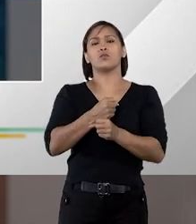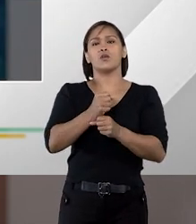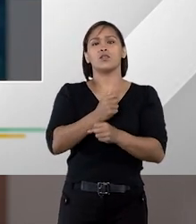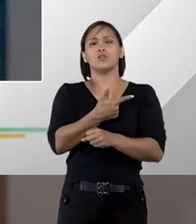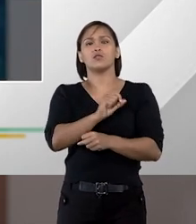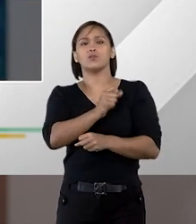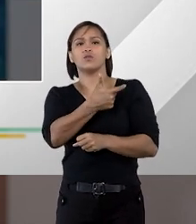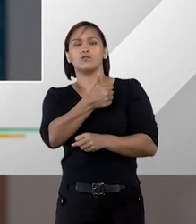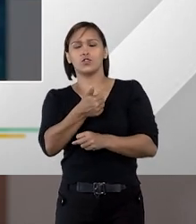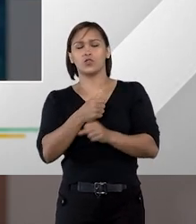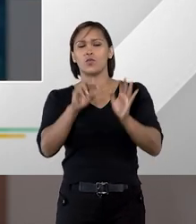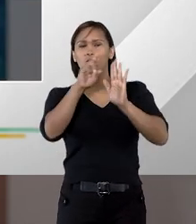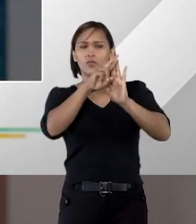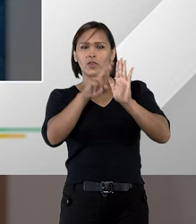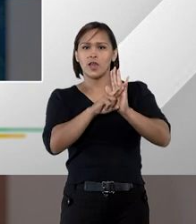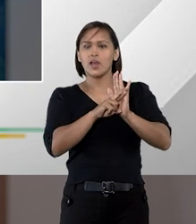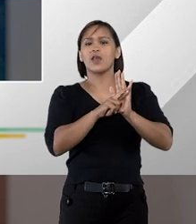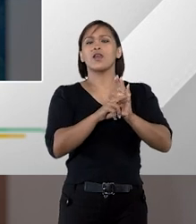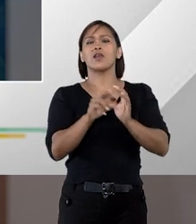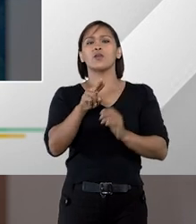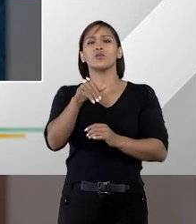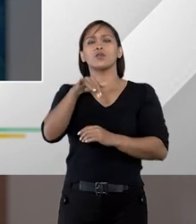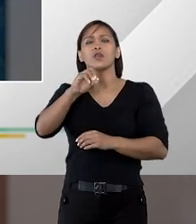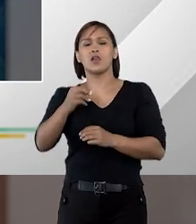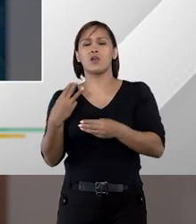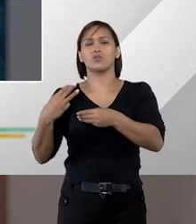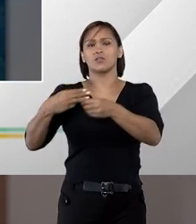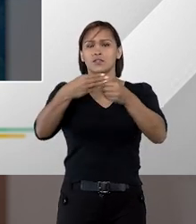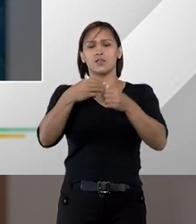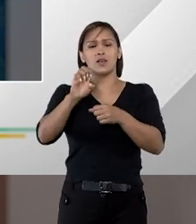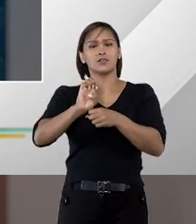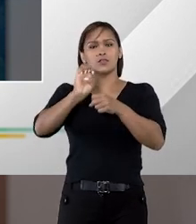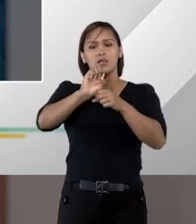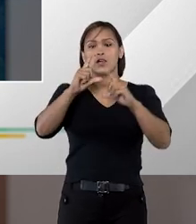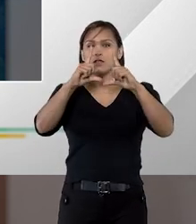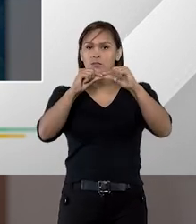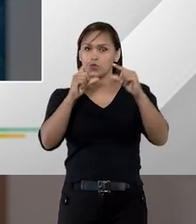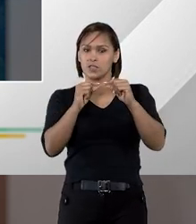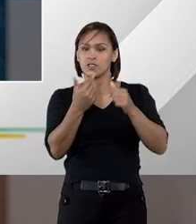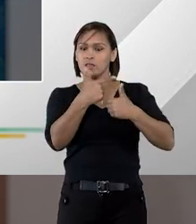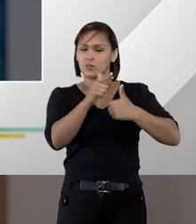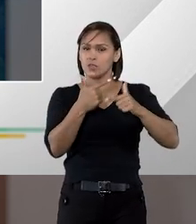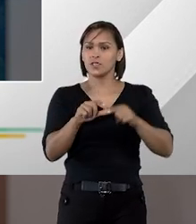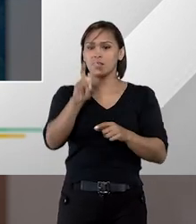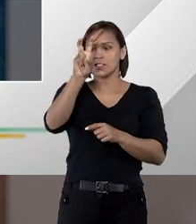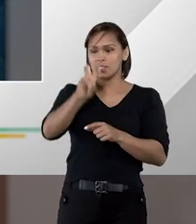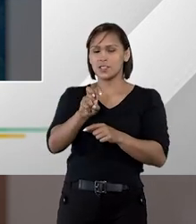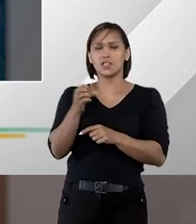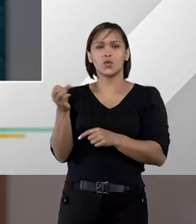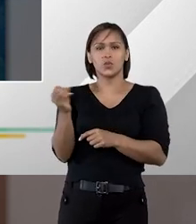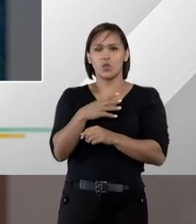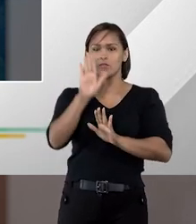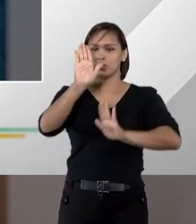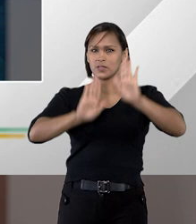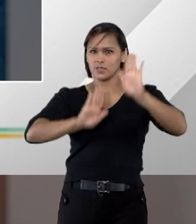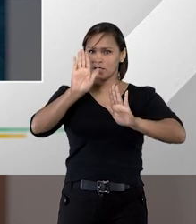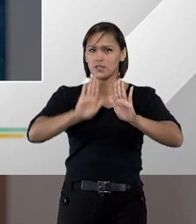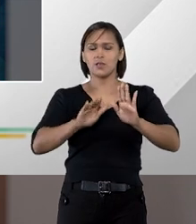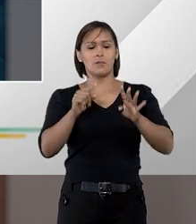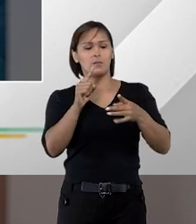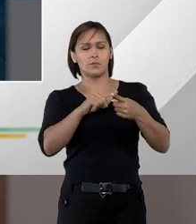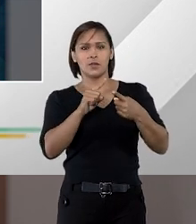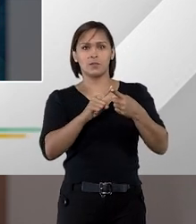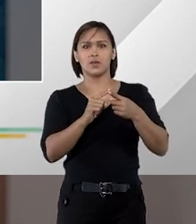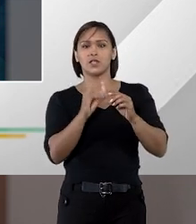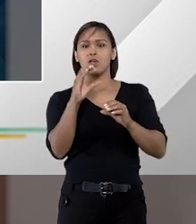2021 cria regras para a União, Estados, Distrito Federal e Municípios e prevê cinco modalidades de licitação.